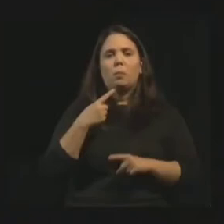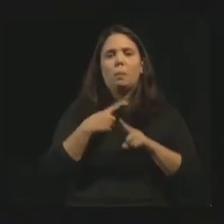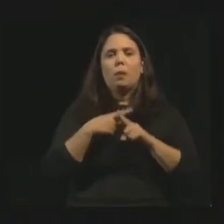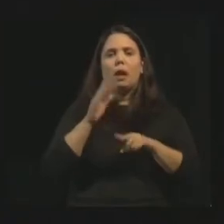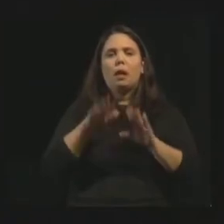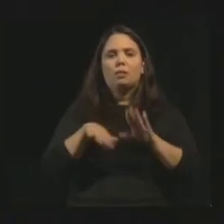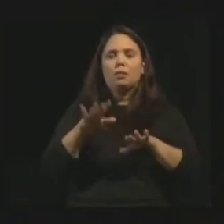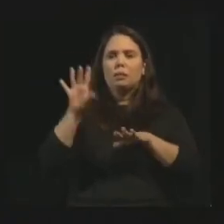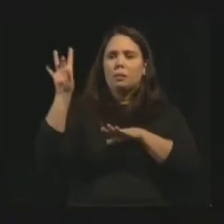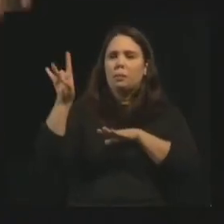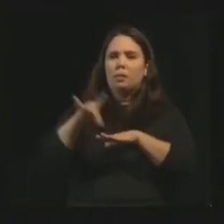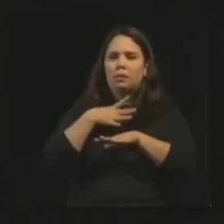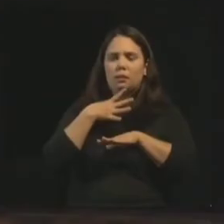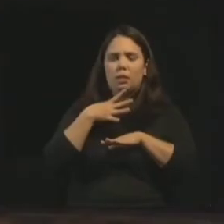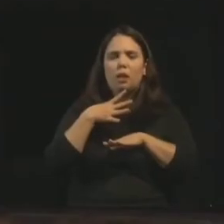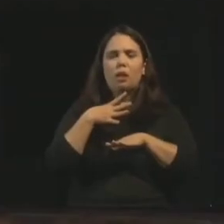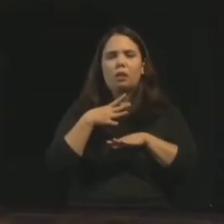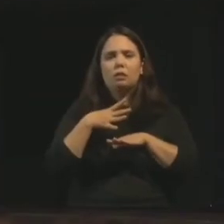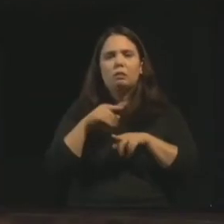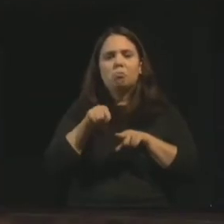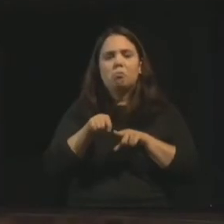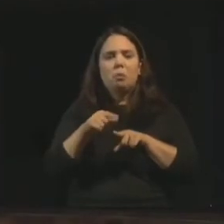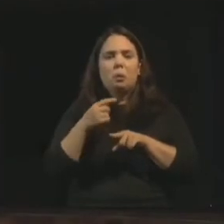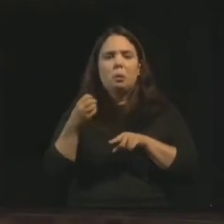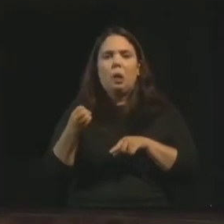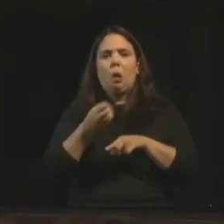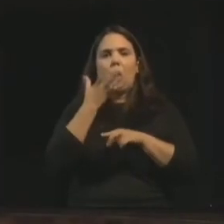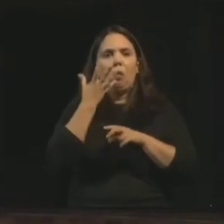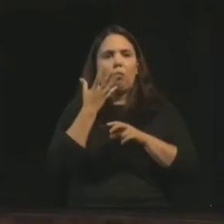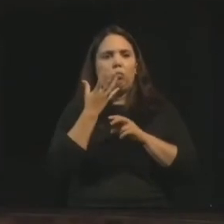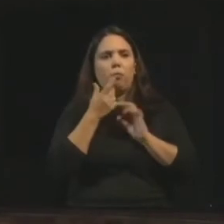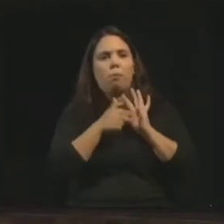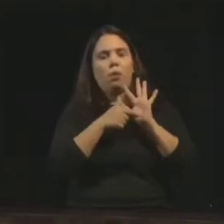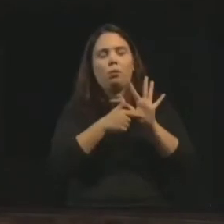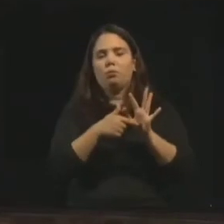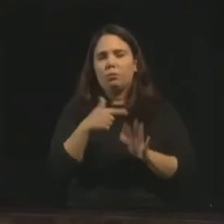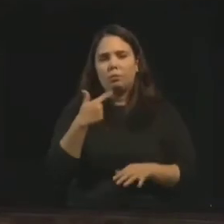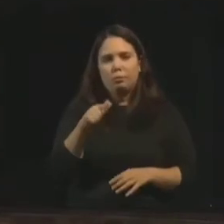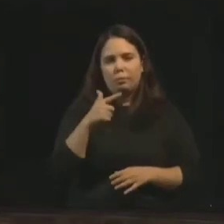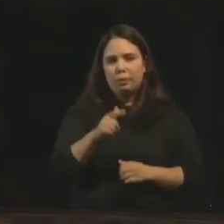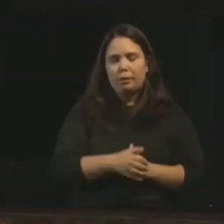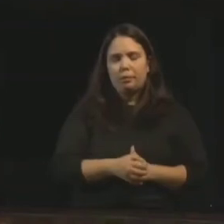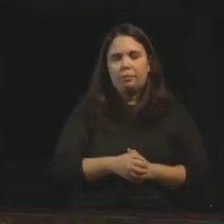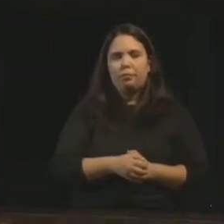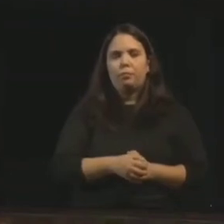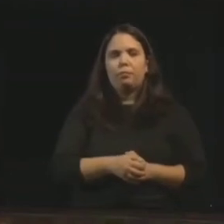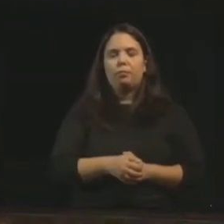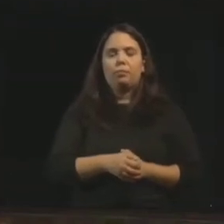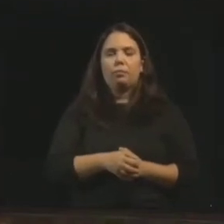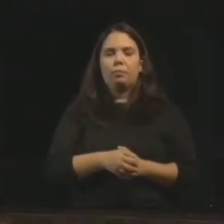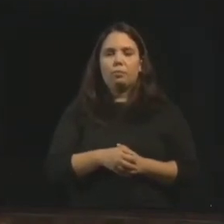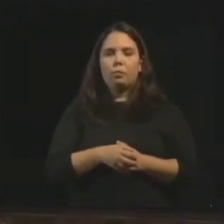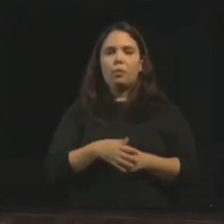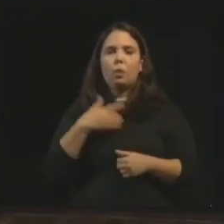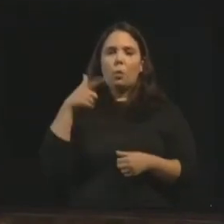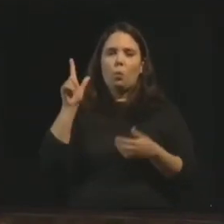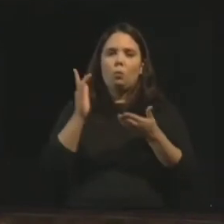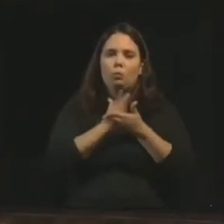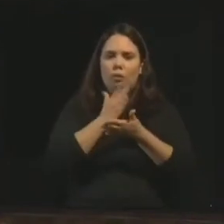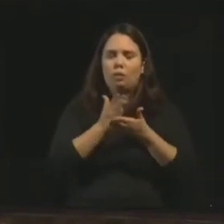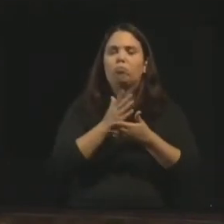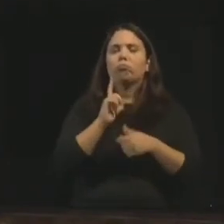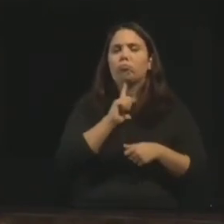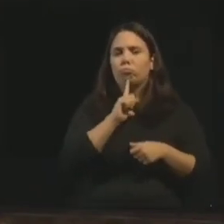boânime, interessante, mas, olha, isso aqui não traz nenhuma revelação nova. Fadiga dos médiuns, então, sim, o exercício muito